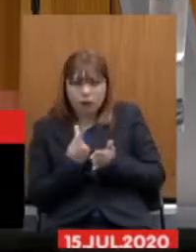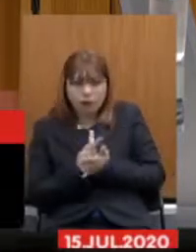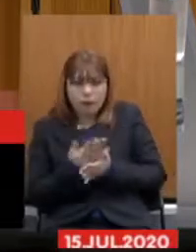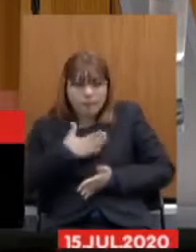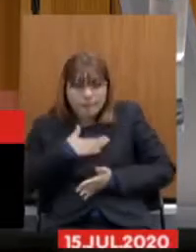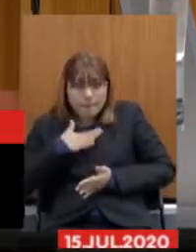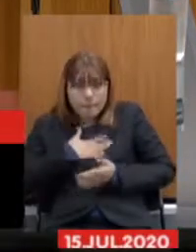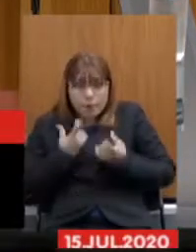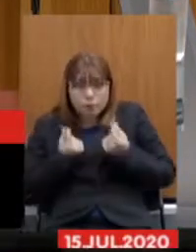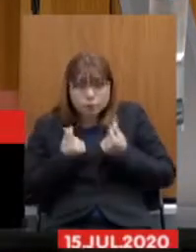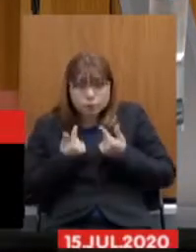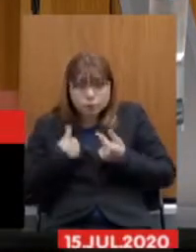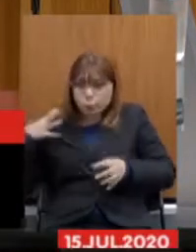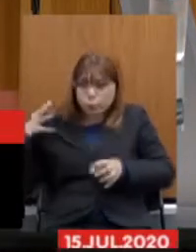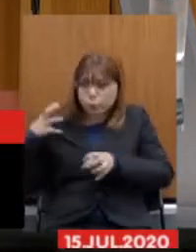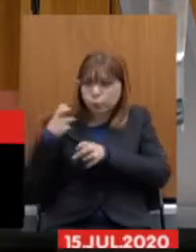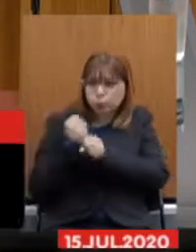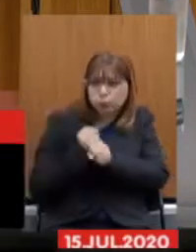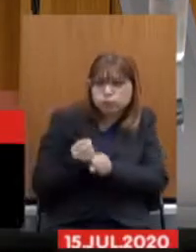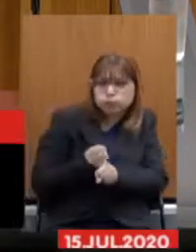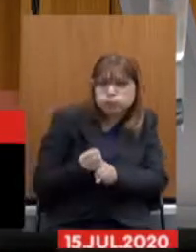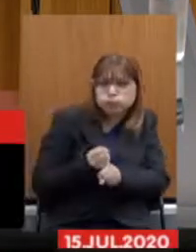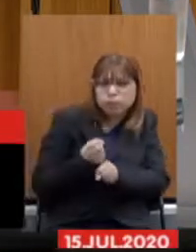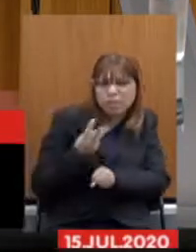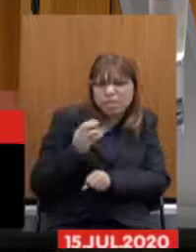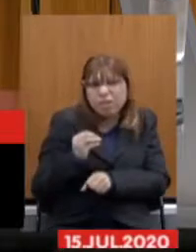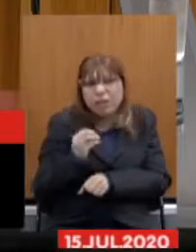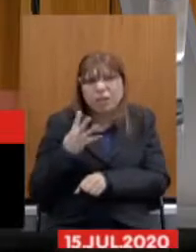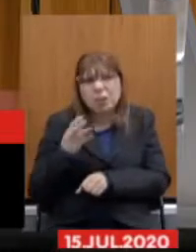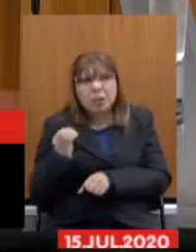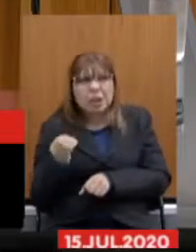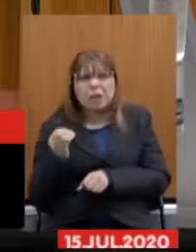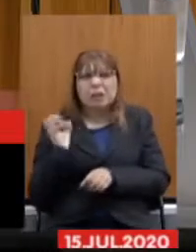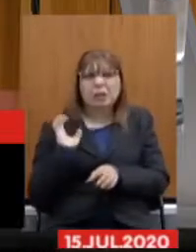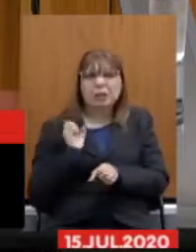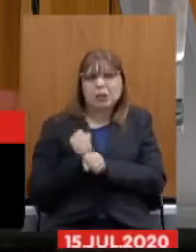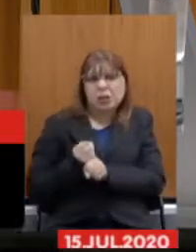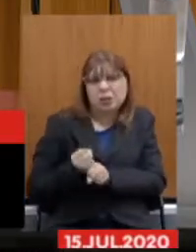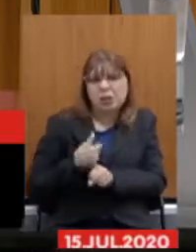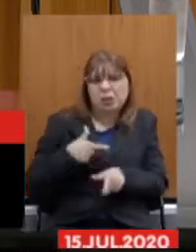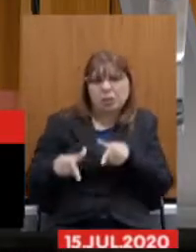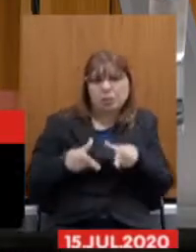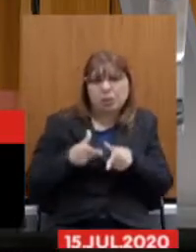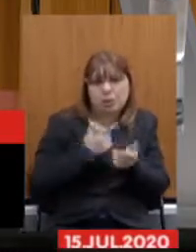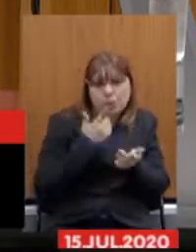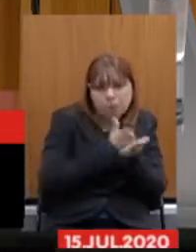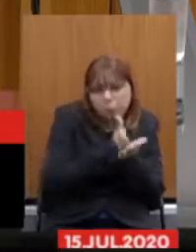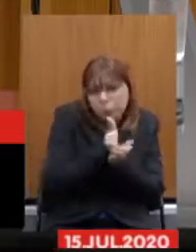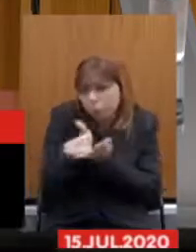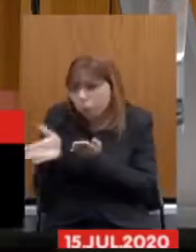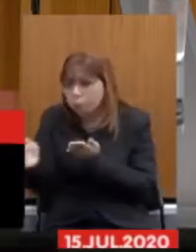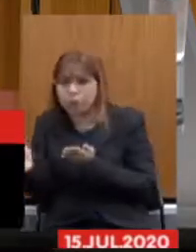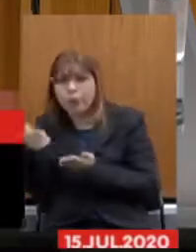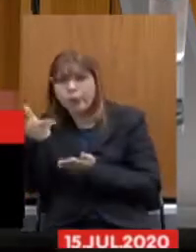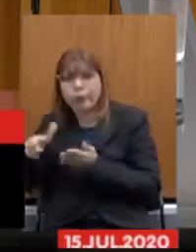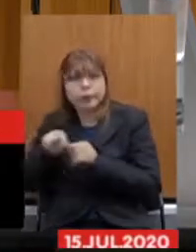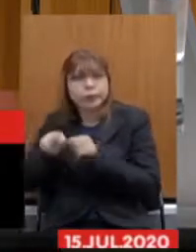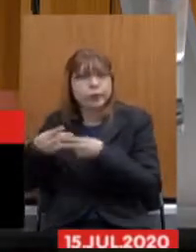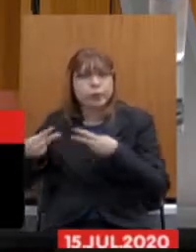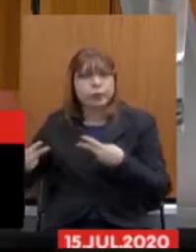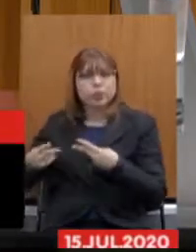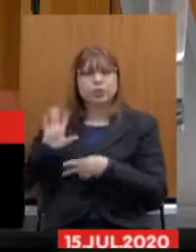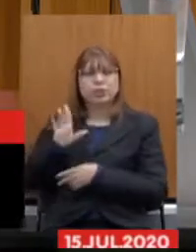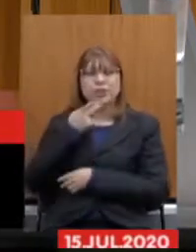dinheiro é toda a minha contribuição ao longo dos 30, 40 anos de trabalho que foi desviada para a finalidade já foi falado do